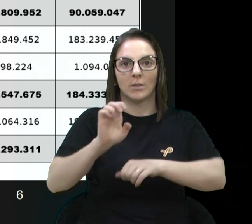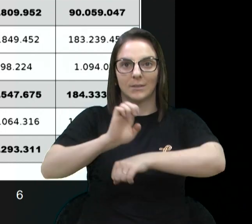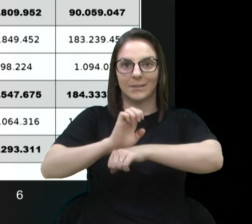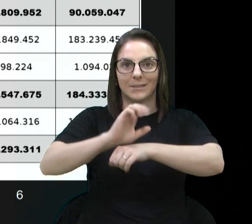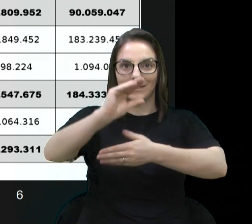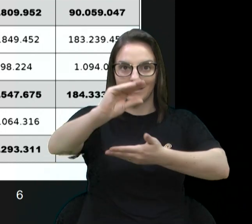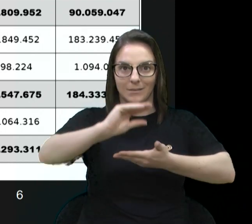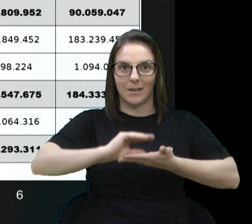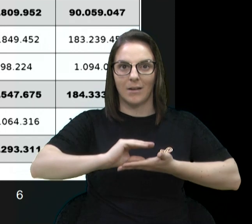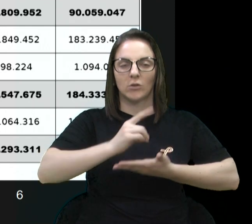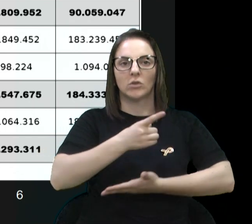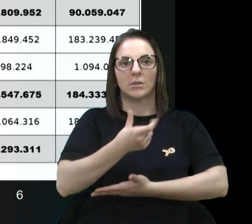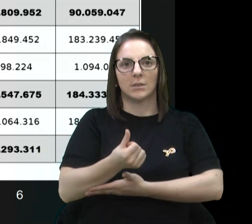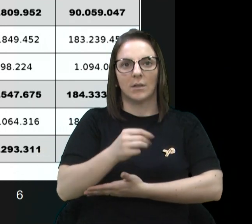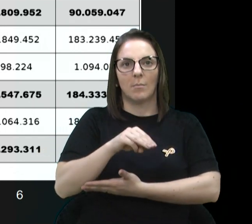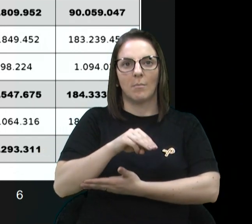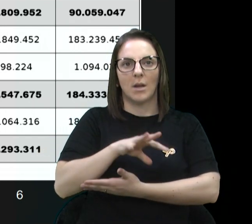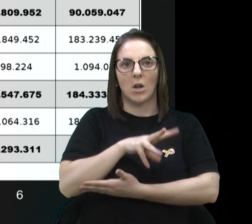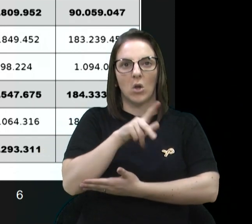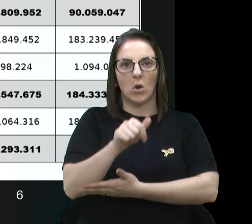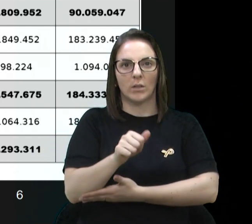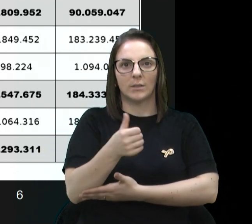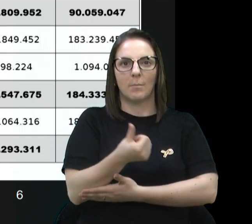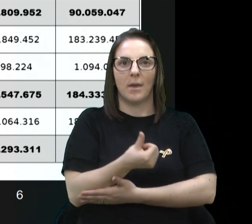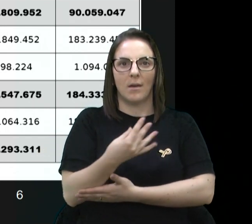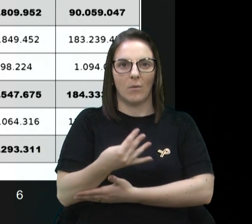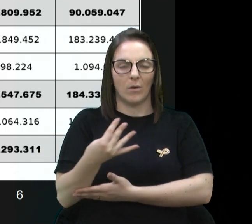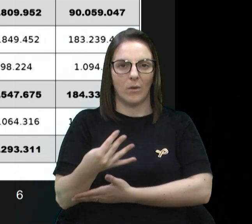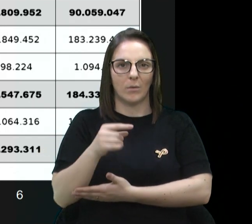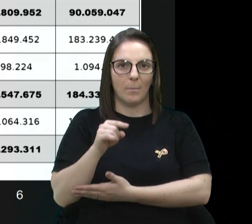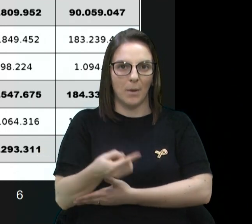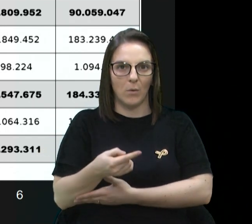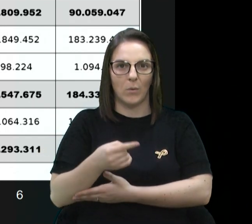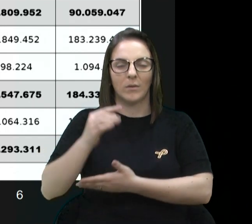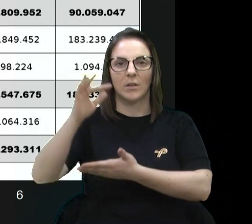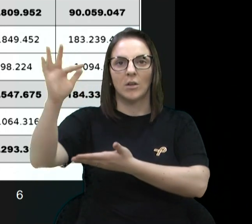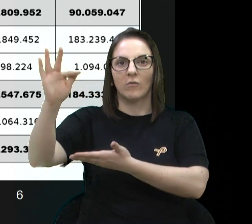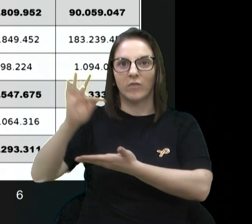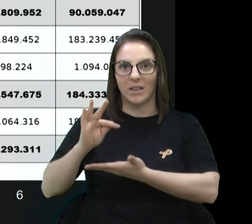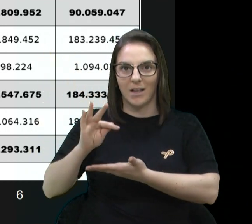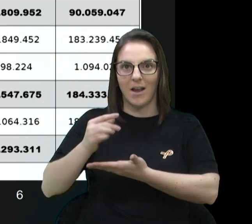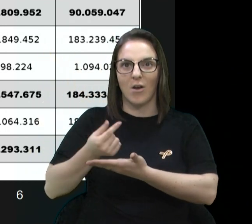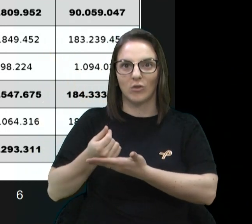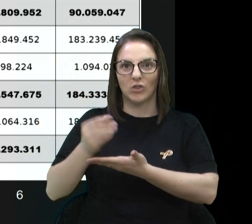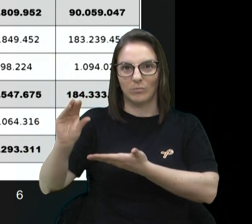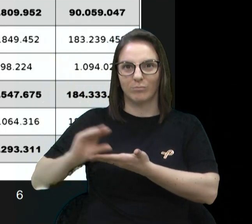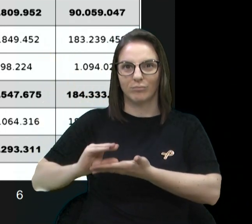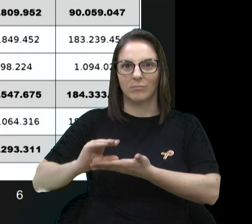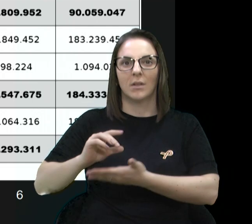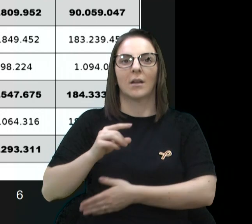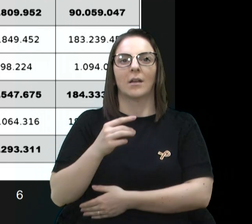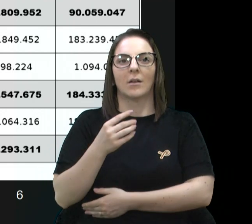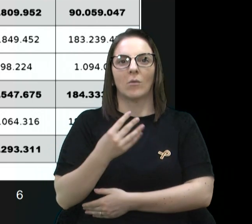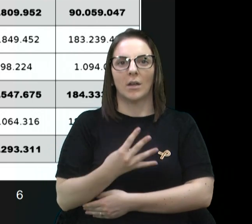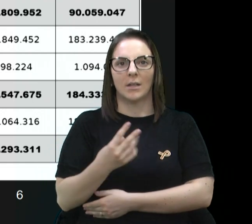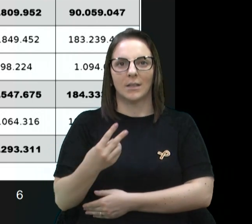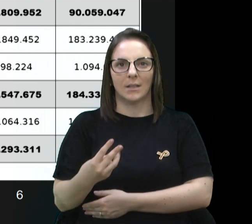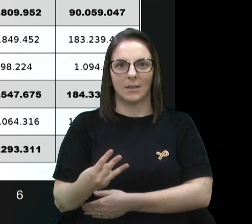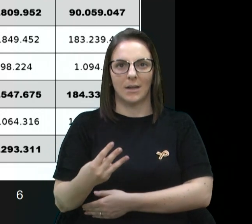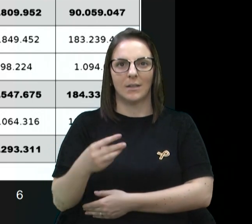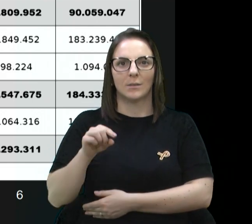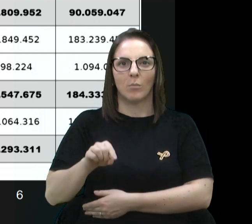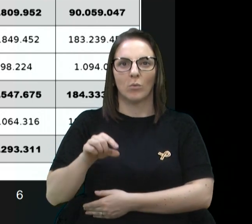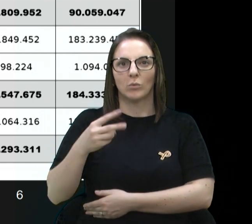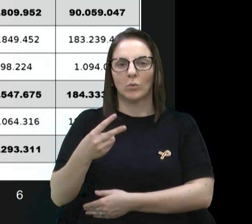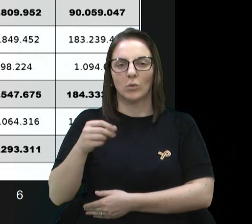16.644.000. E verba federal, 43.293.000. Totalizando, assim,